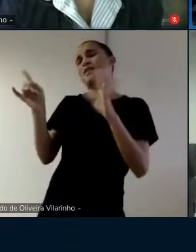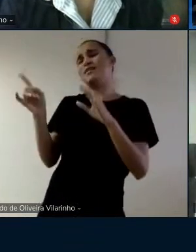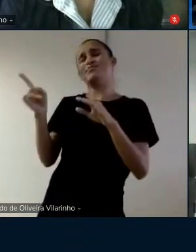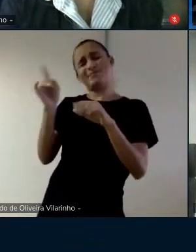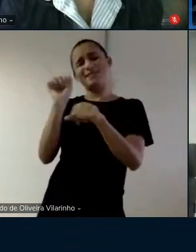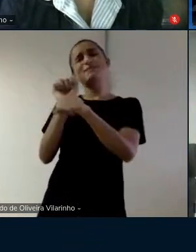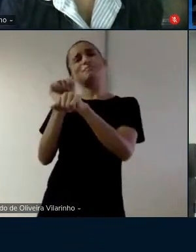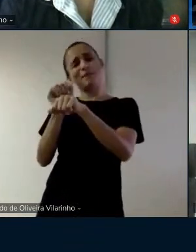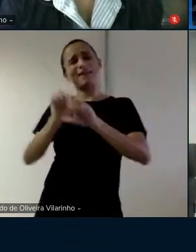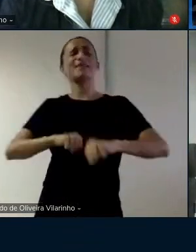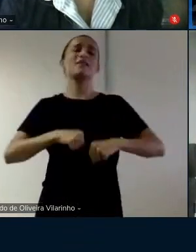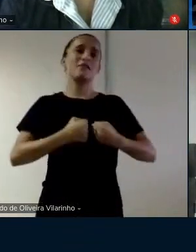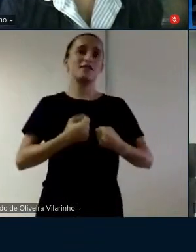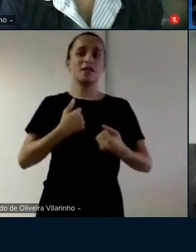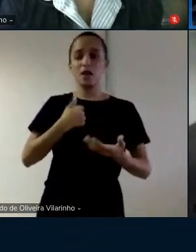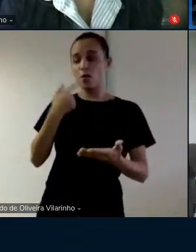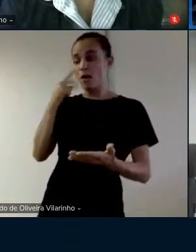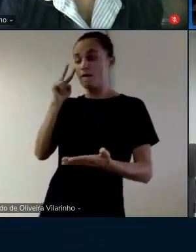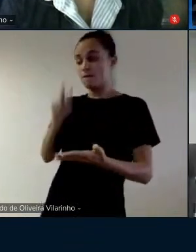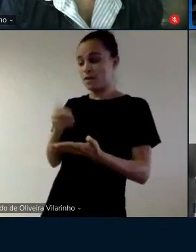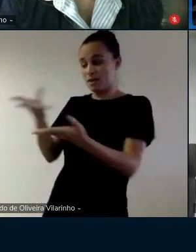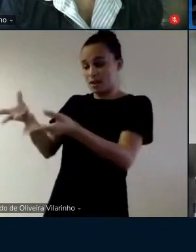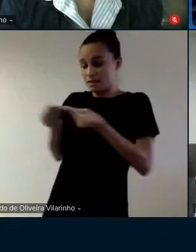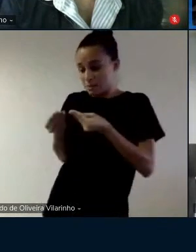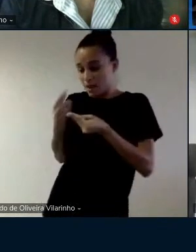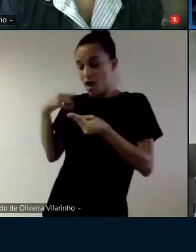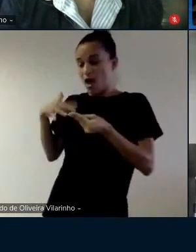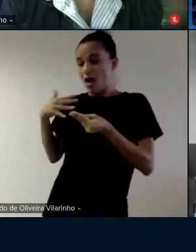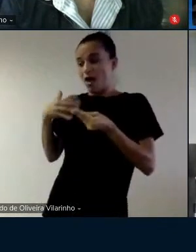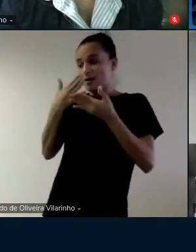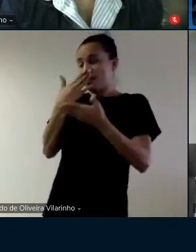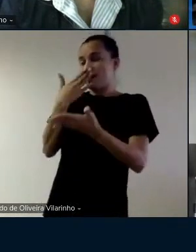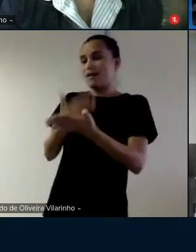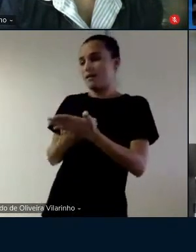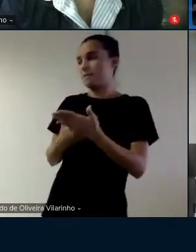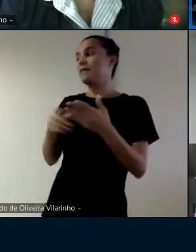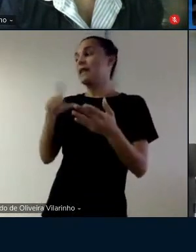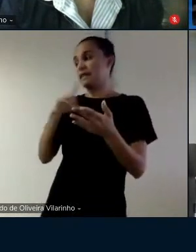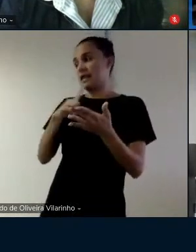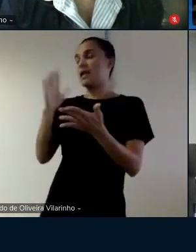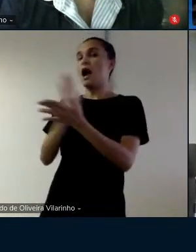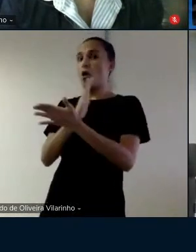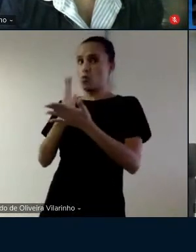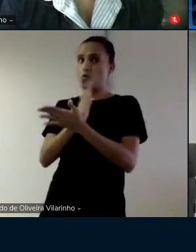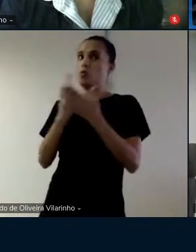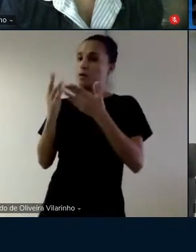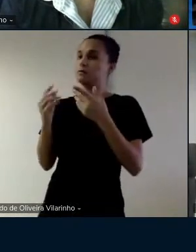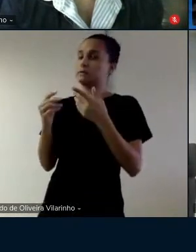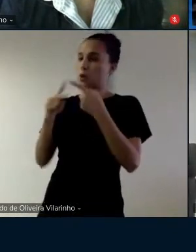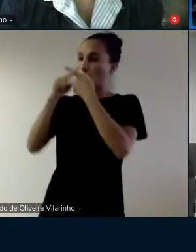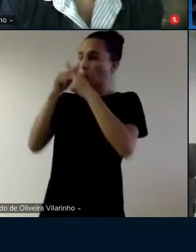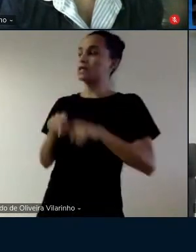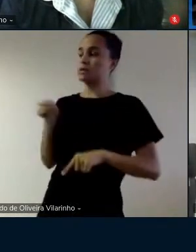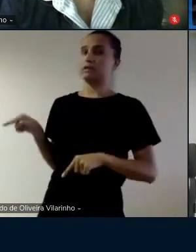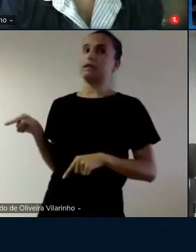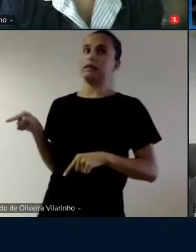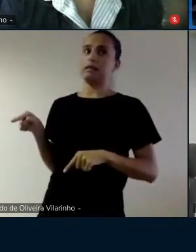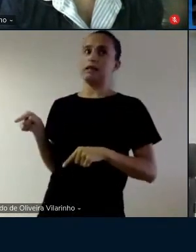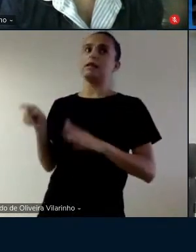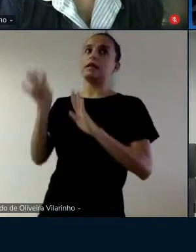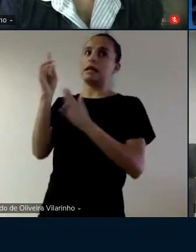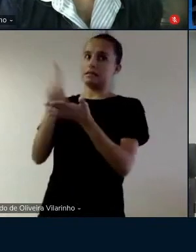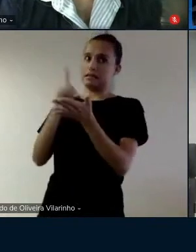fiquei encantada foi a primeira coisa que eu fiz e tem algumas observações aqui porque eu fiz toda a divisão eu fiz tanta